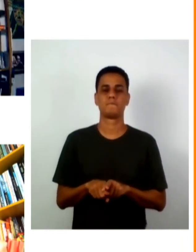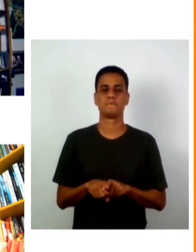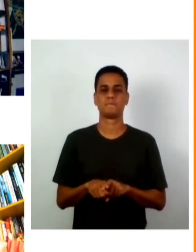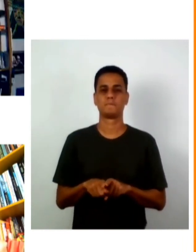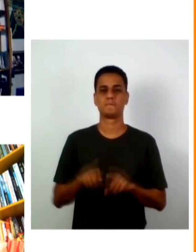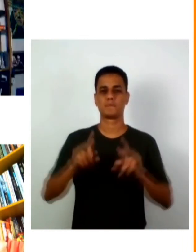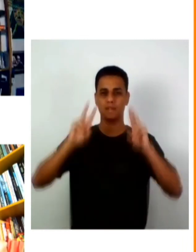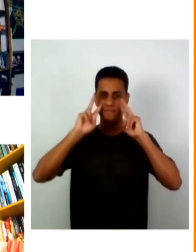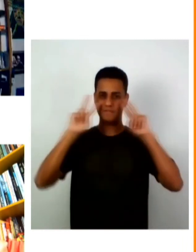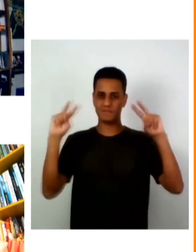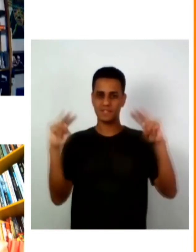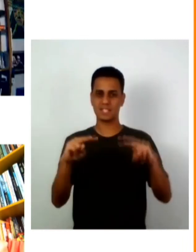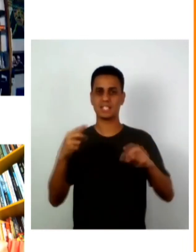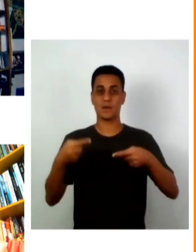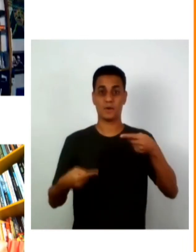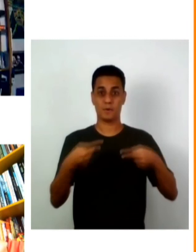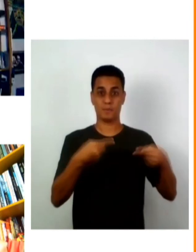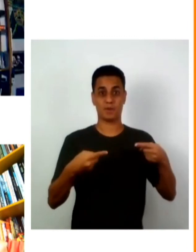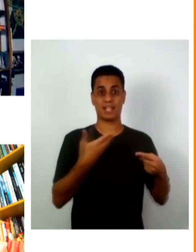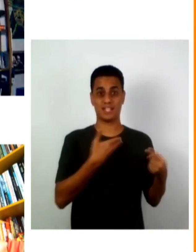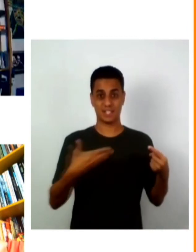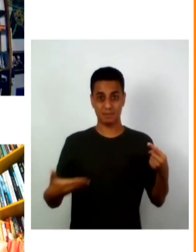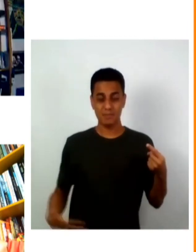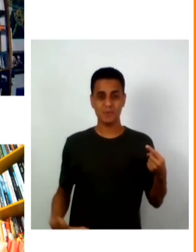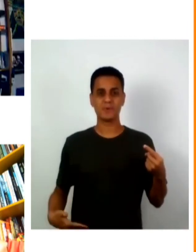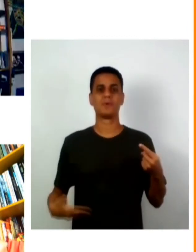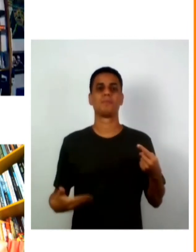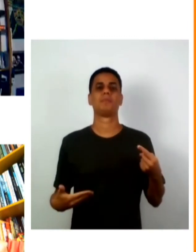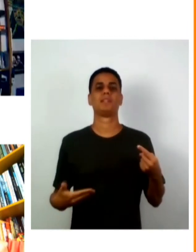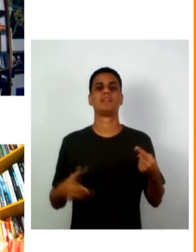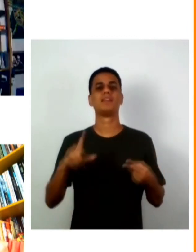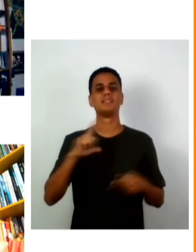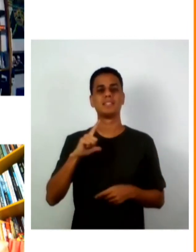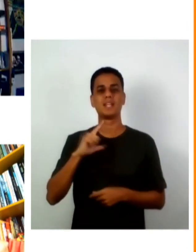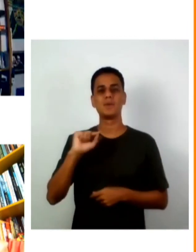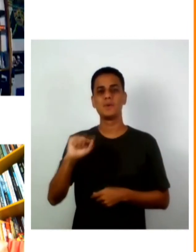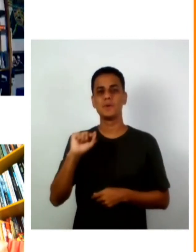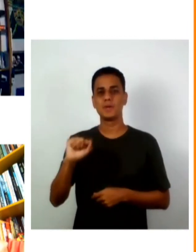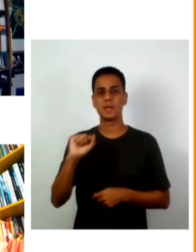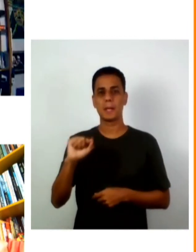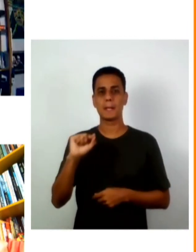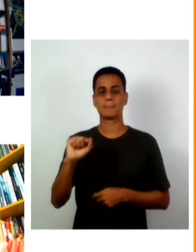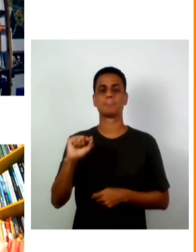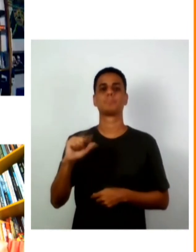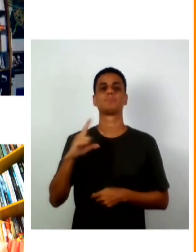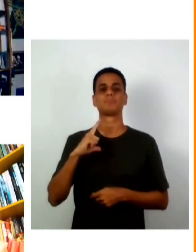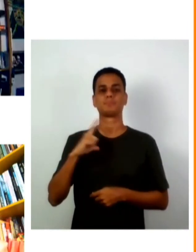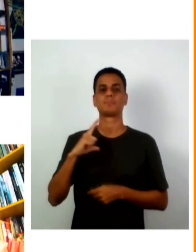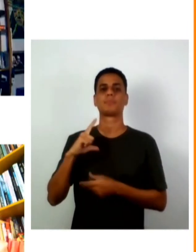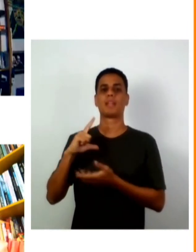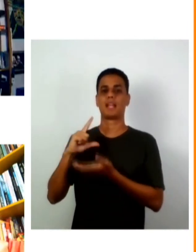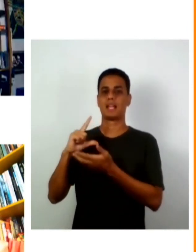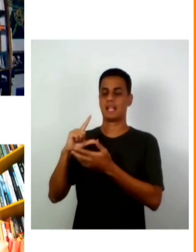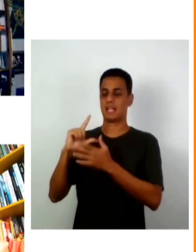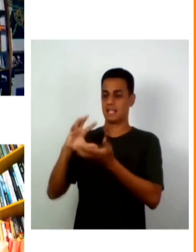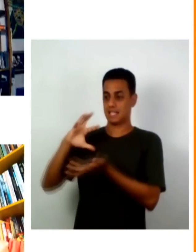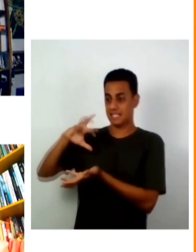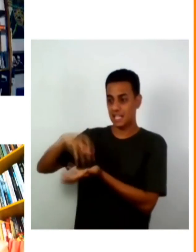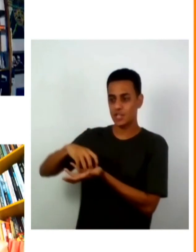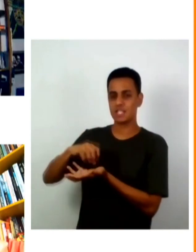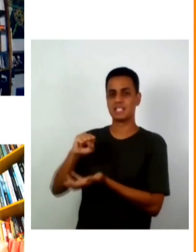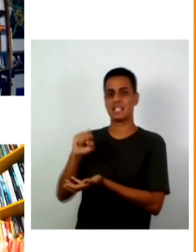da política pública tem a questão também dos fundos setoriais que a Paula até falou